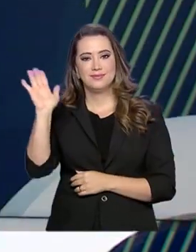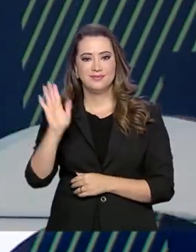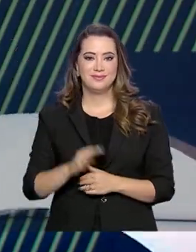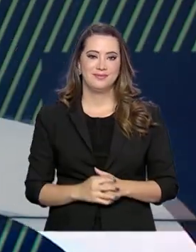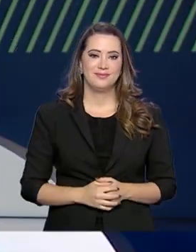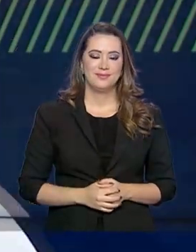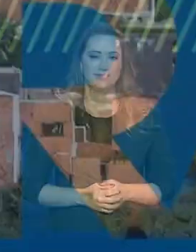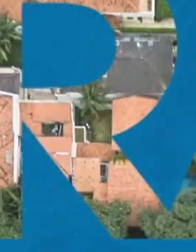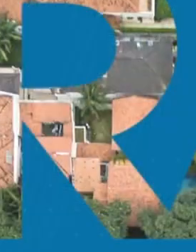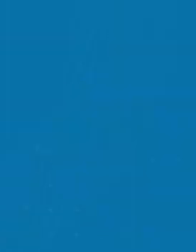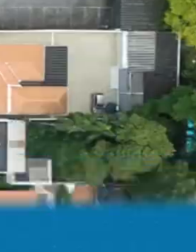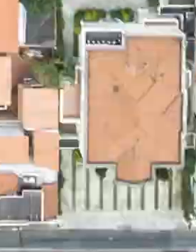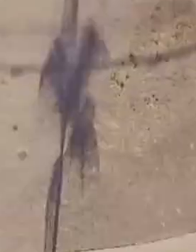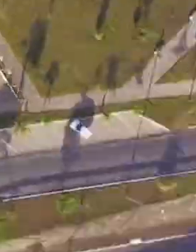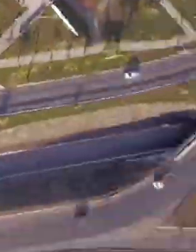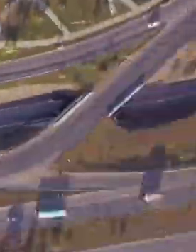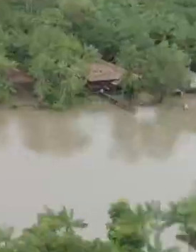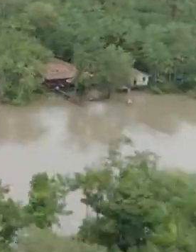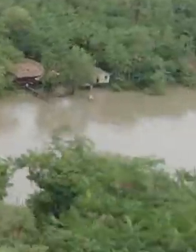próxima edição.